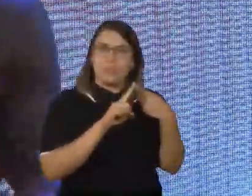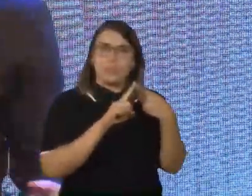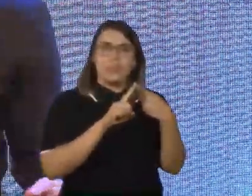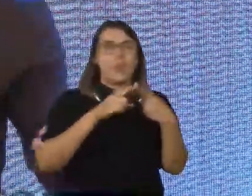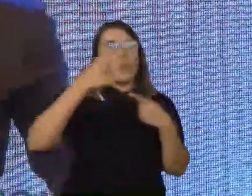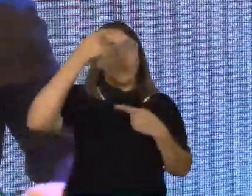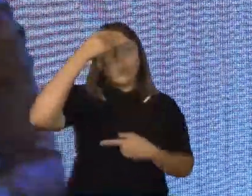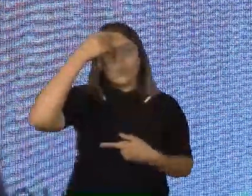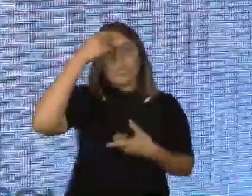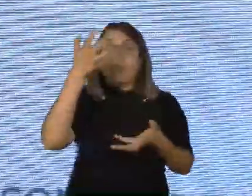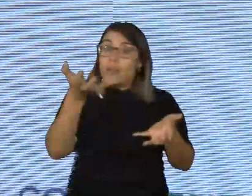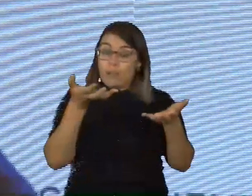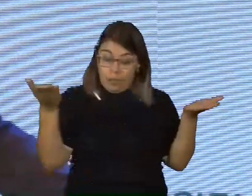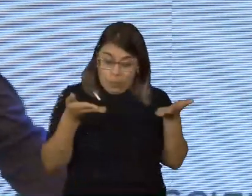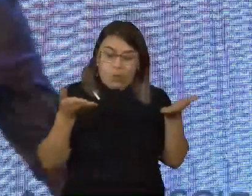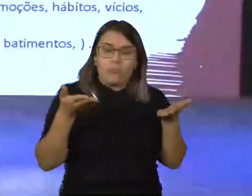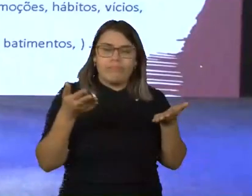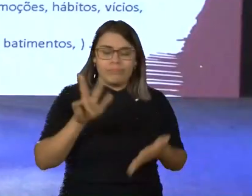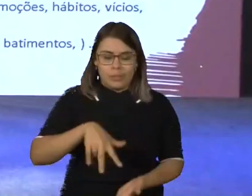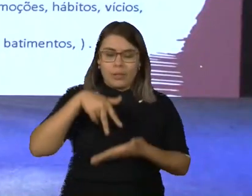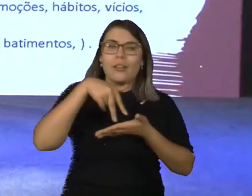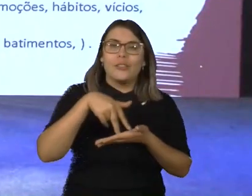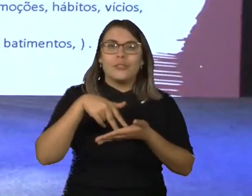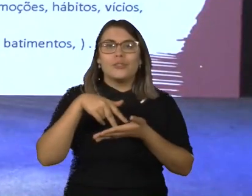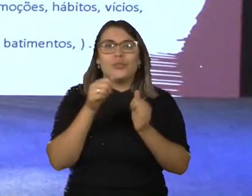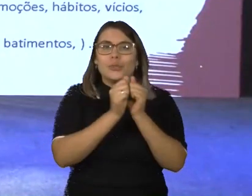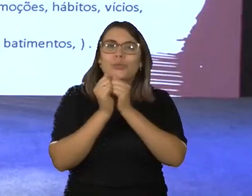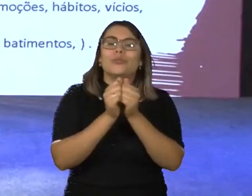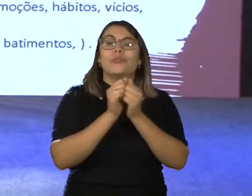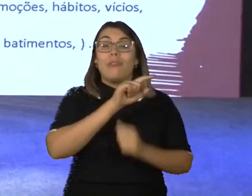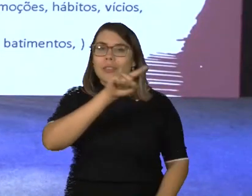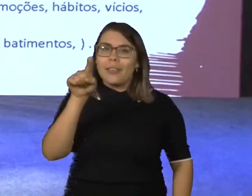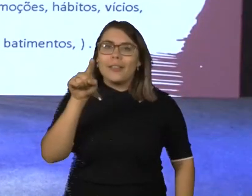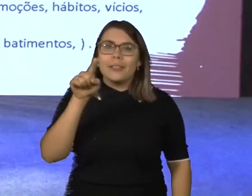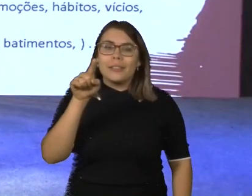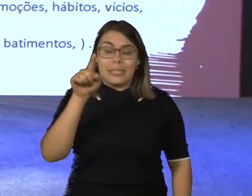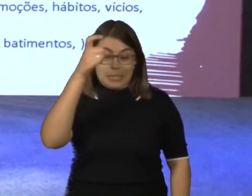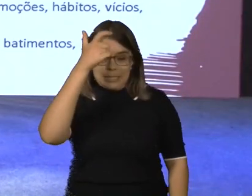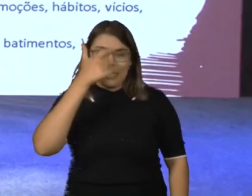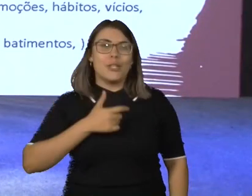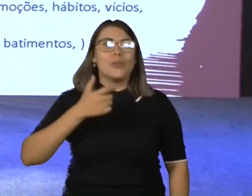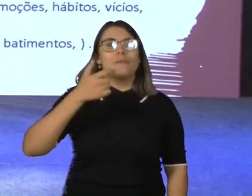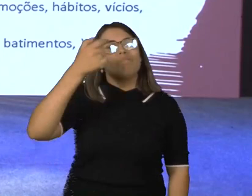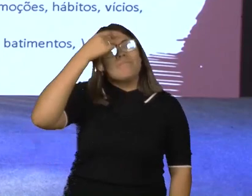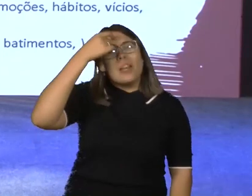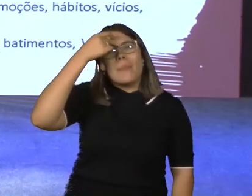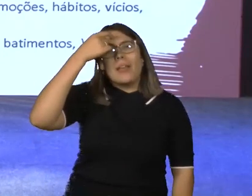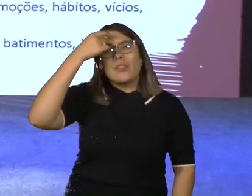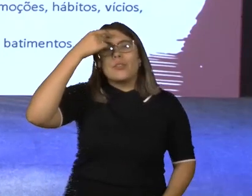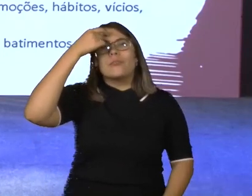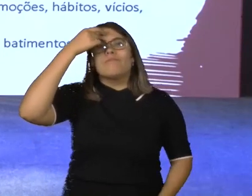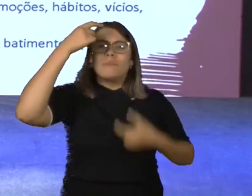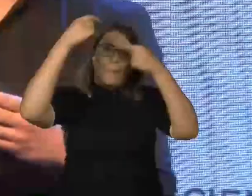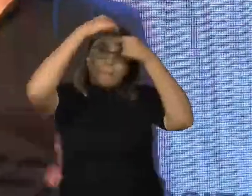consciente. Eu agora, Alex, estou aqui nesse palco com vocês, vocês estão me assistindo. Eu estou na minha mente consciente, aquela que é